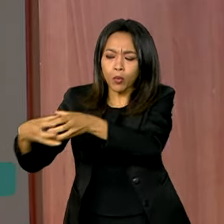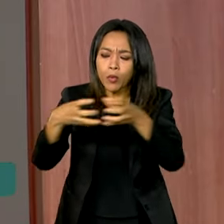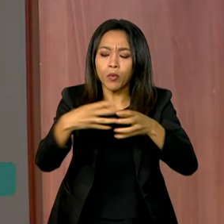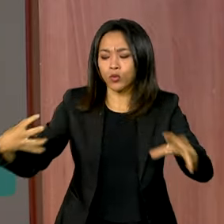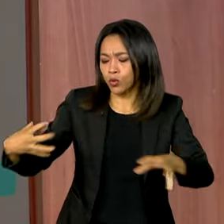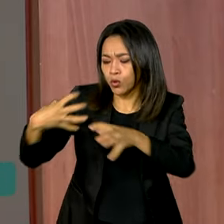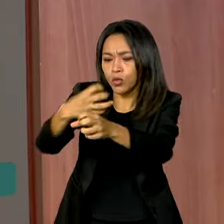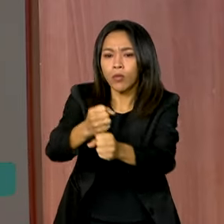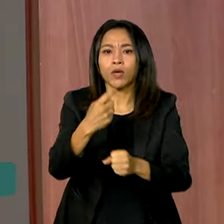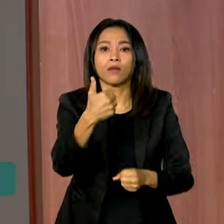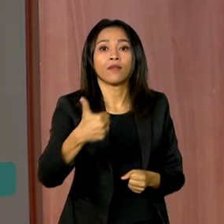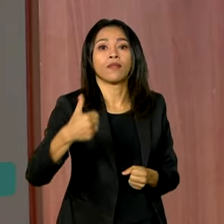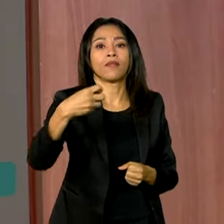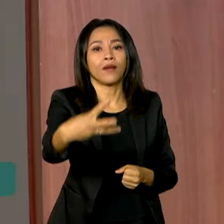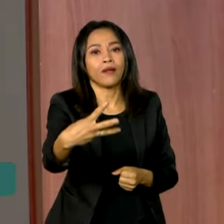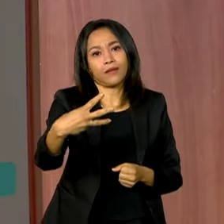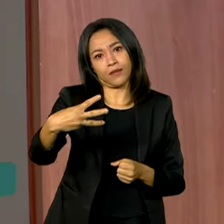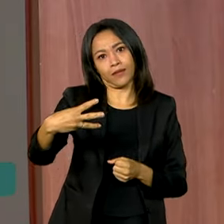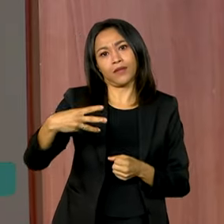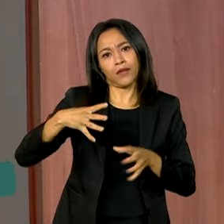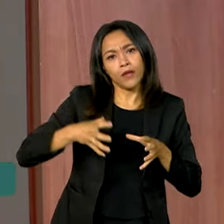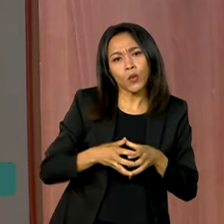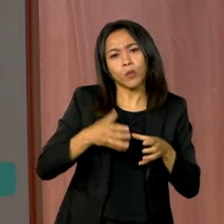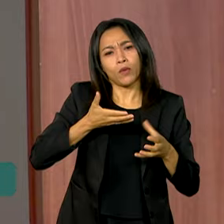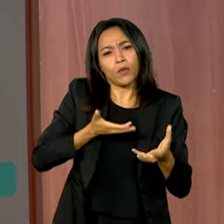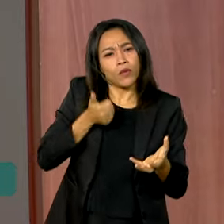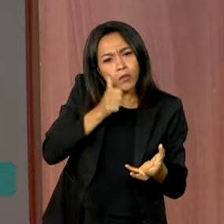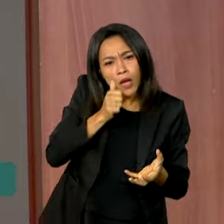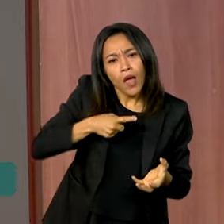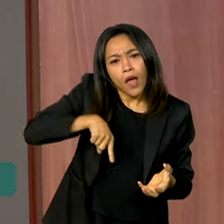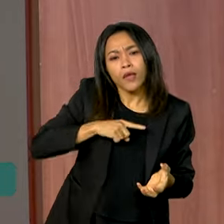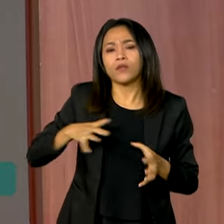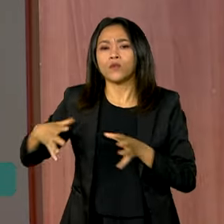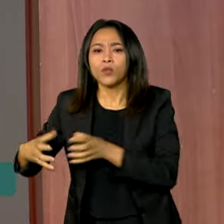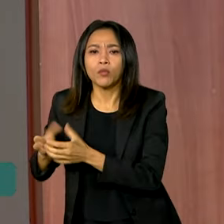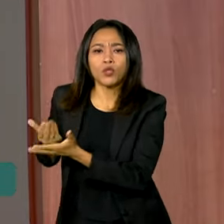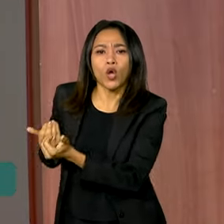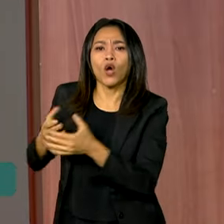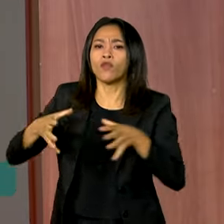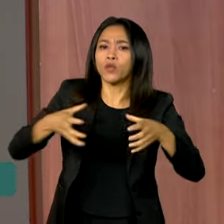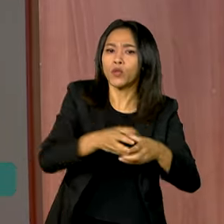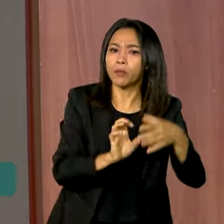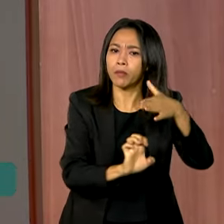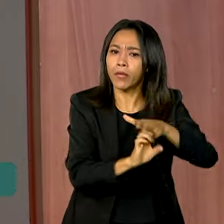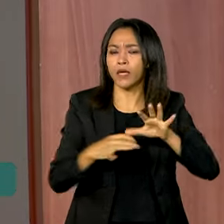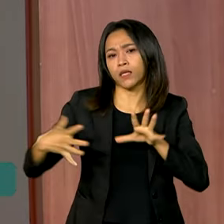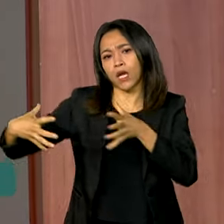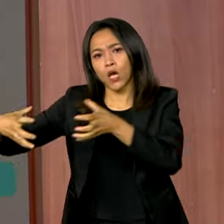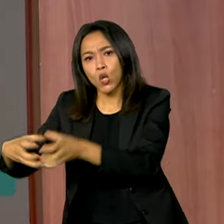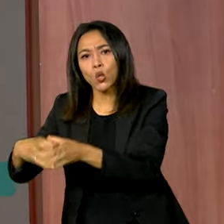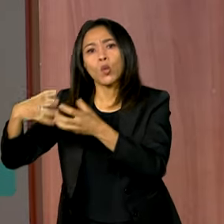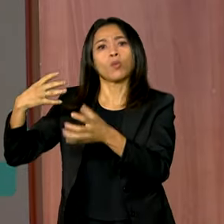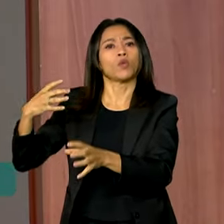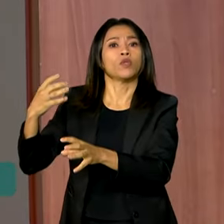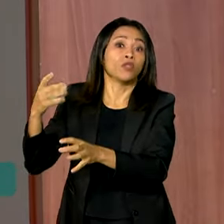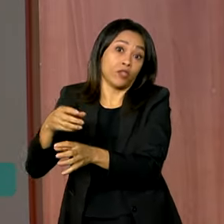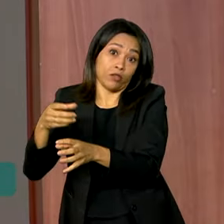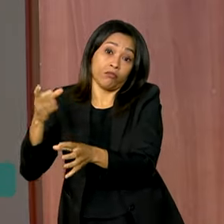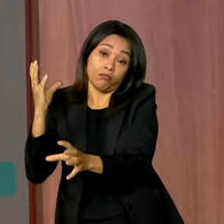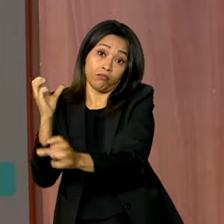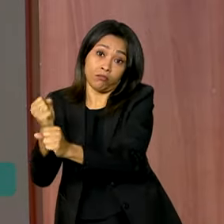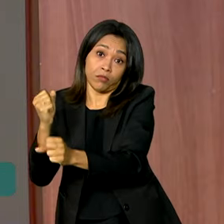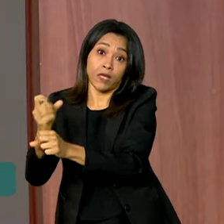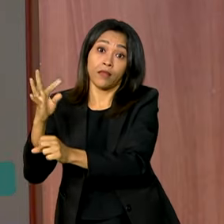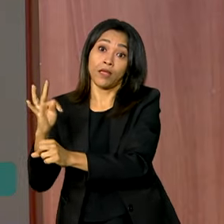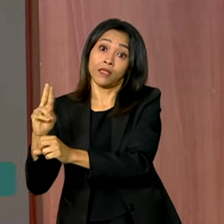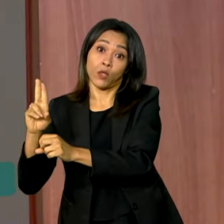que vai desde as mulheres, juventude, o mundo do trabalho, startups, parlamento, tribunais de contas. Então, foi feito